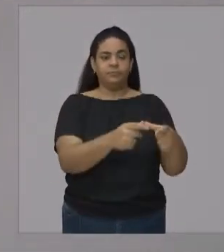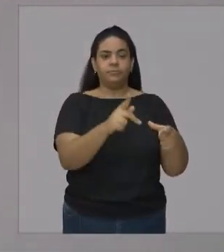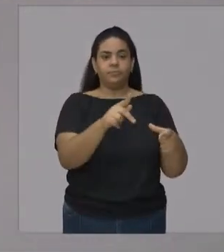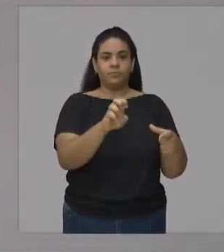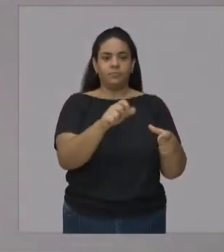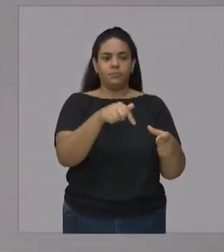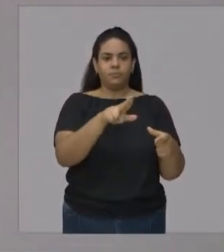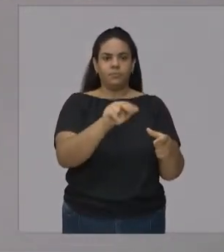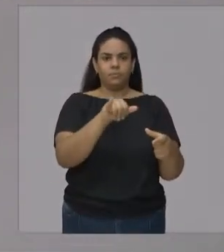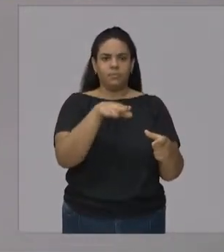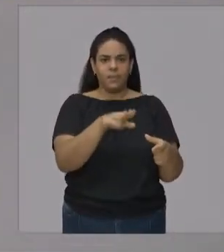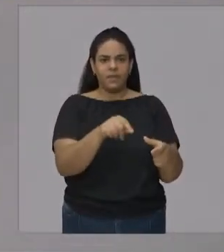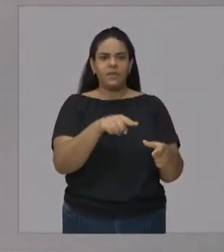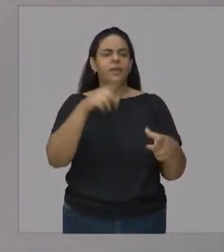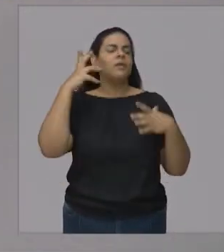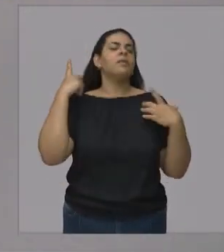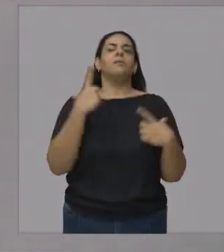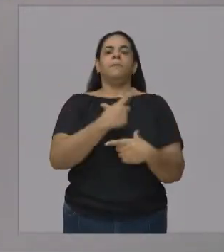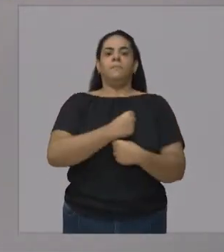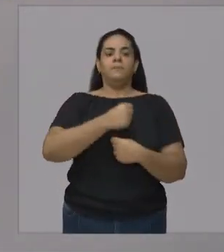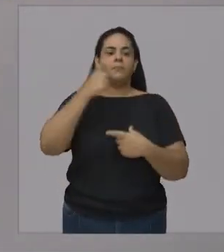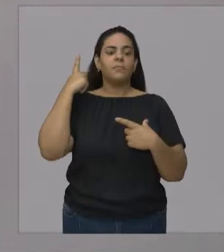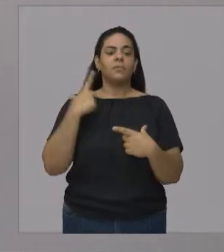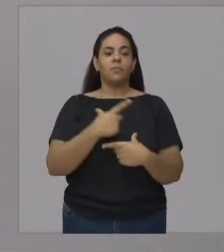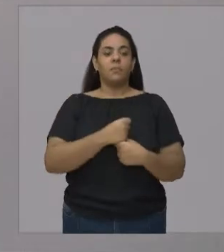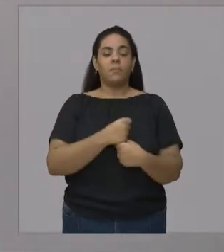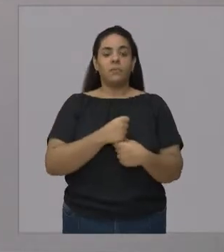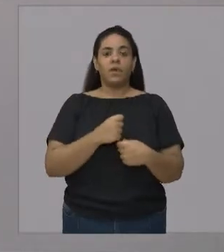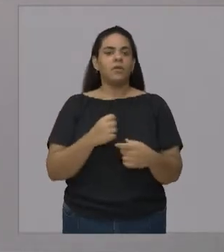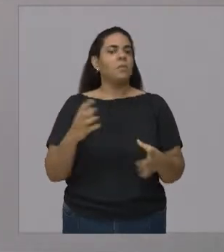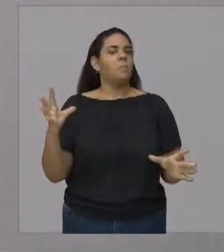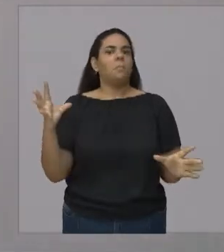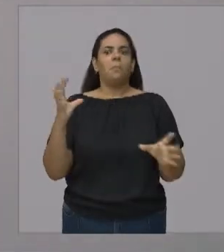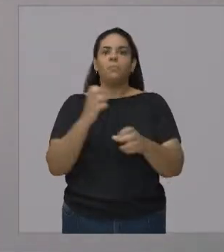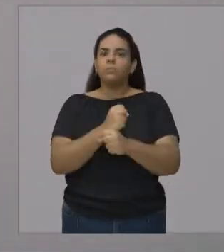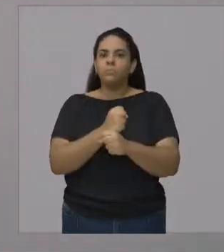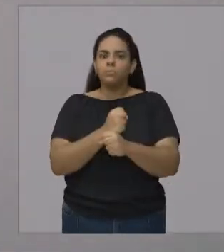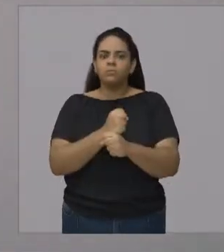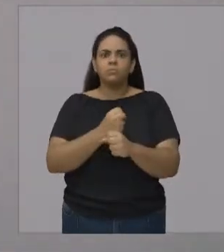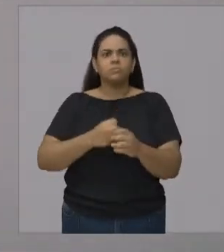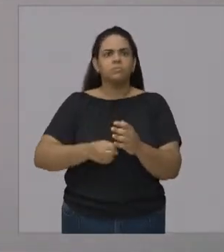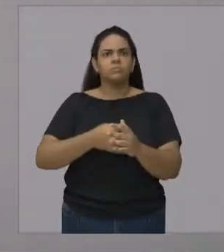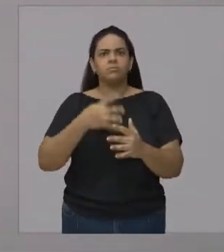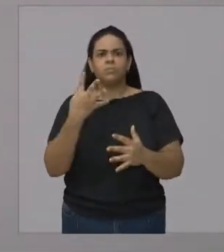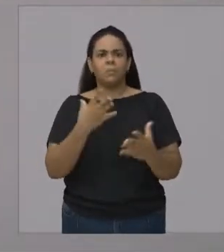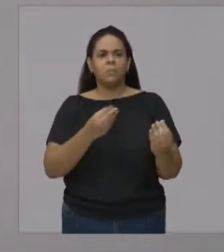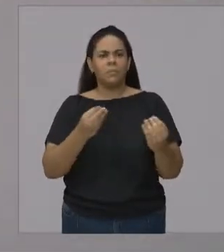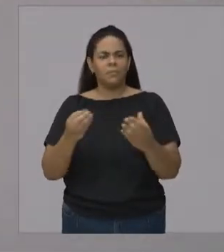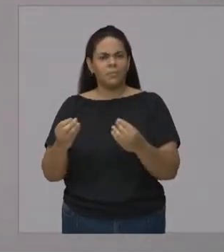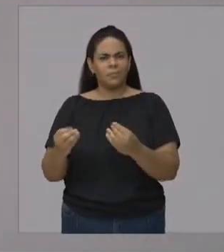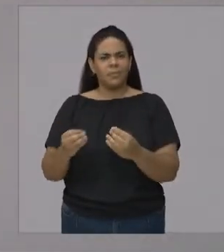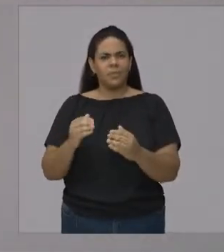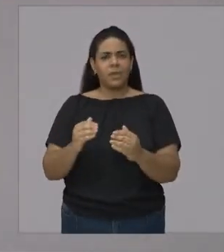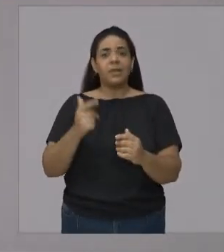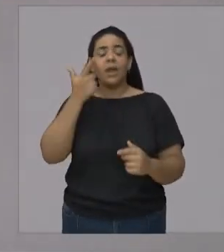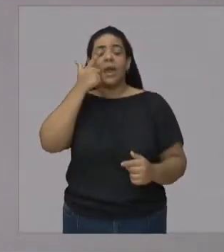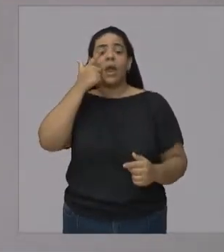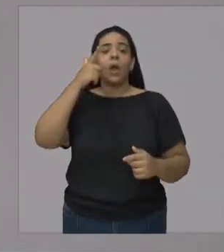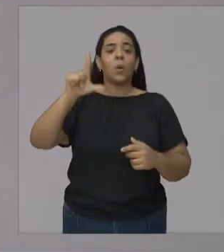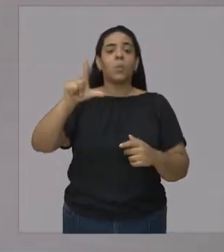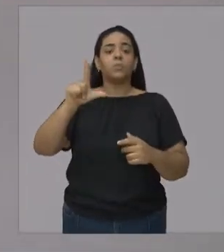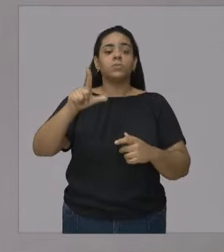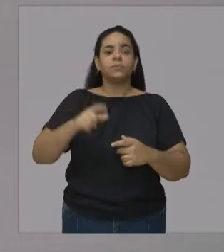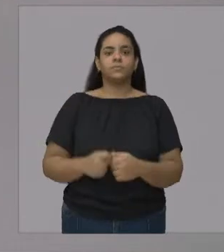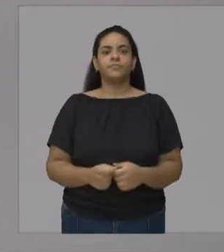de ouro 4 de prata E 1 de bronze Se tornando o atleta Com mais medalhas Em uma única edição dos jogos Superando também o